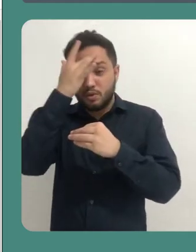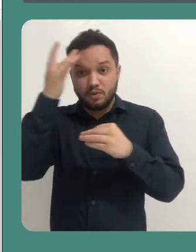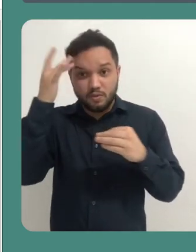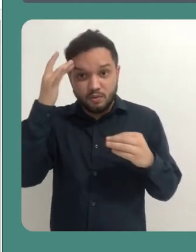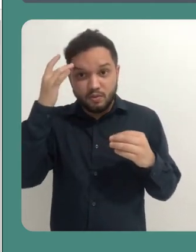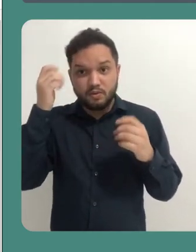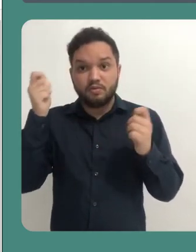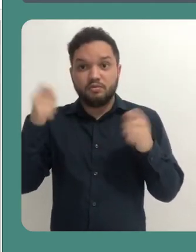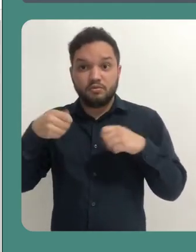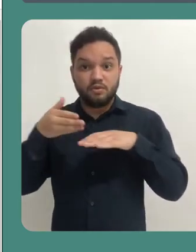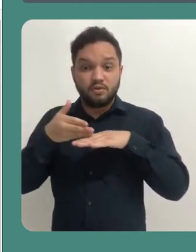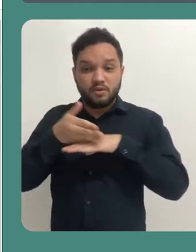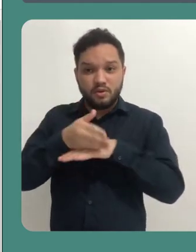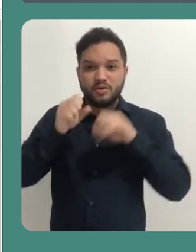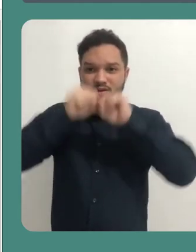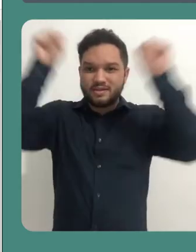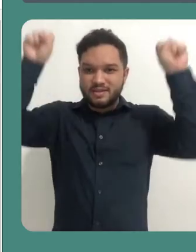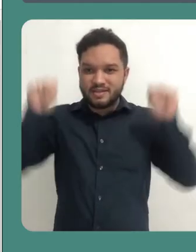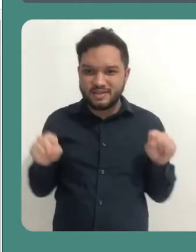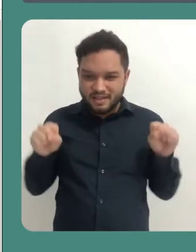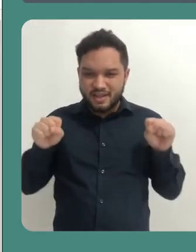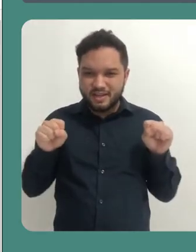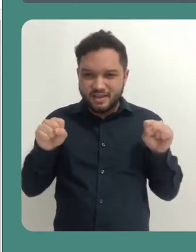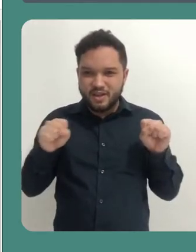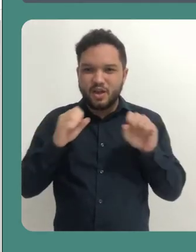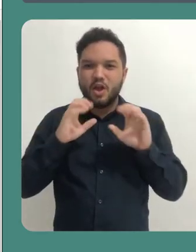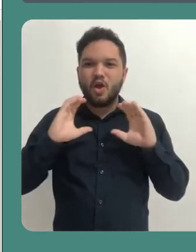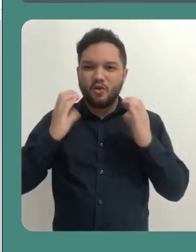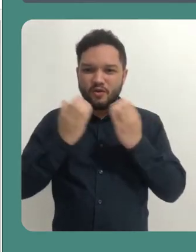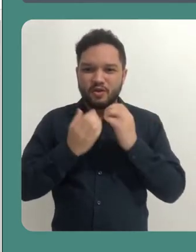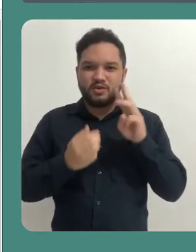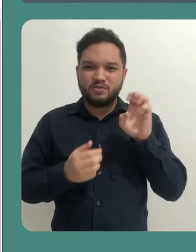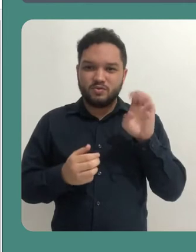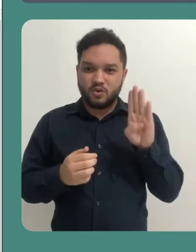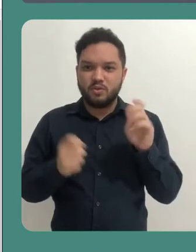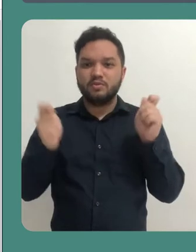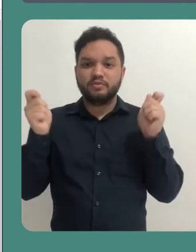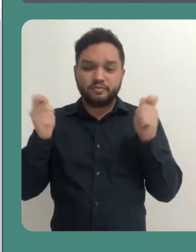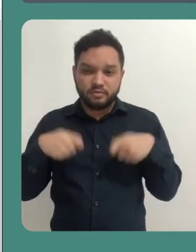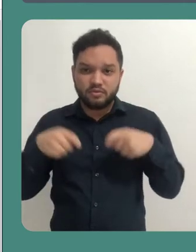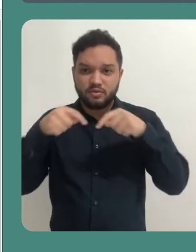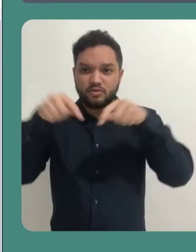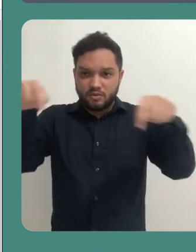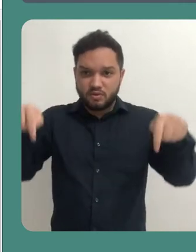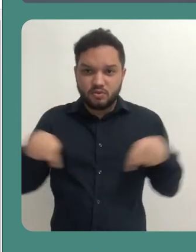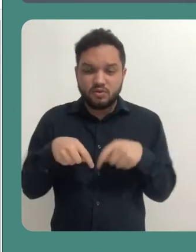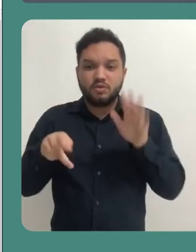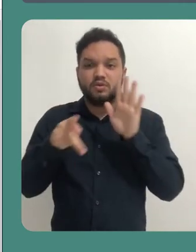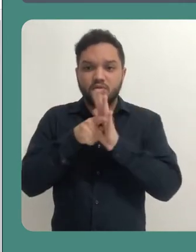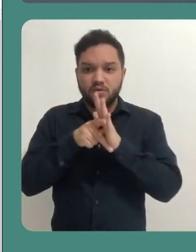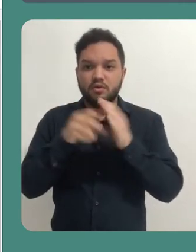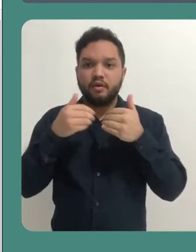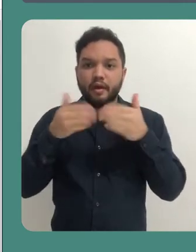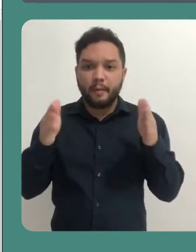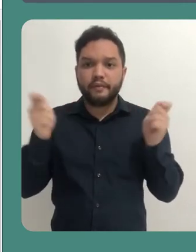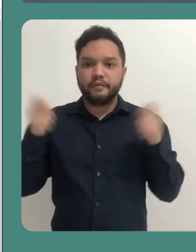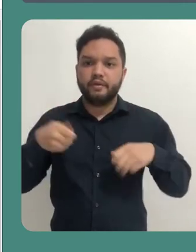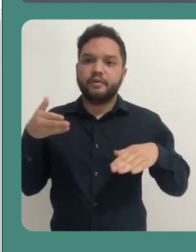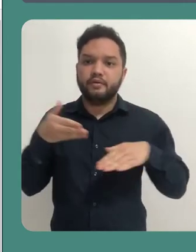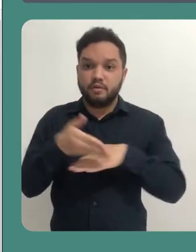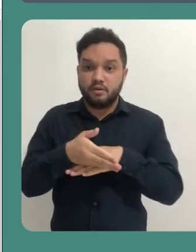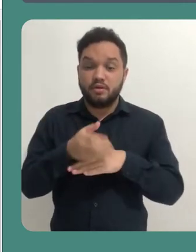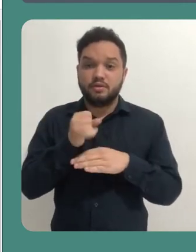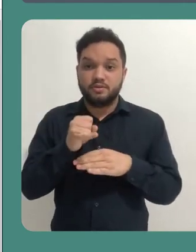da comunidade federada que ingressam no sistema da conferência web, eles já possuem uma sala específica